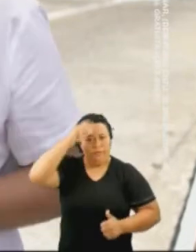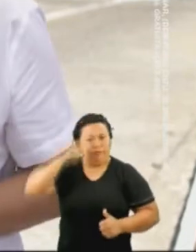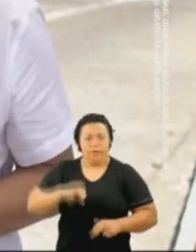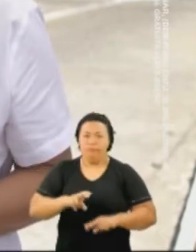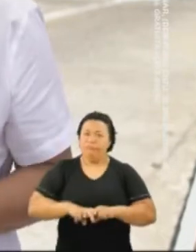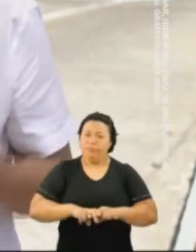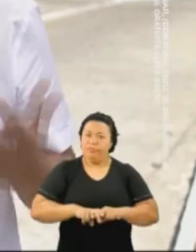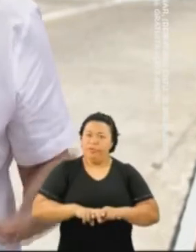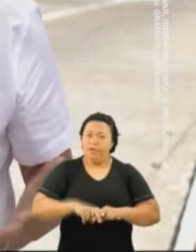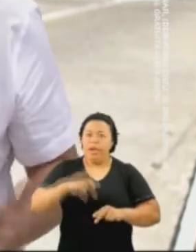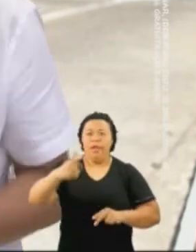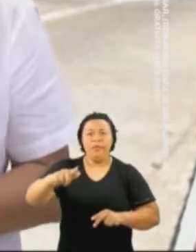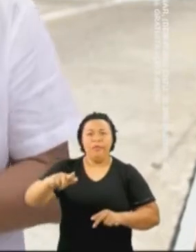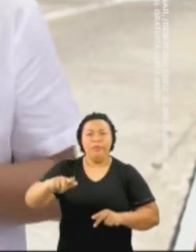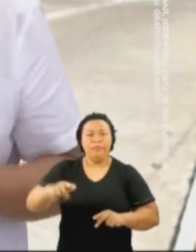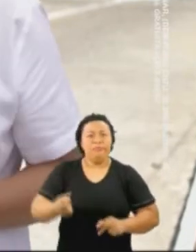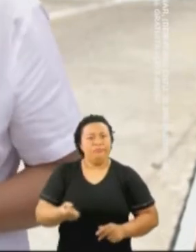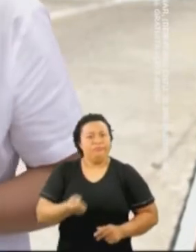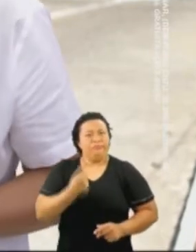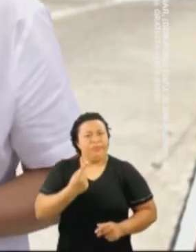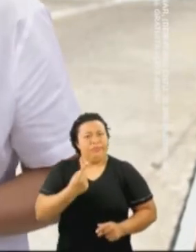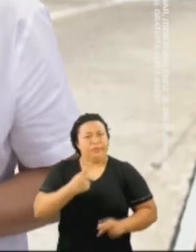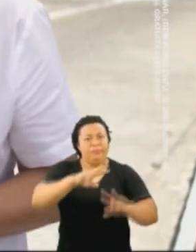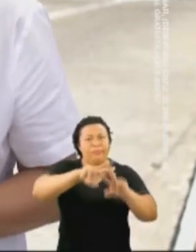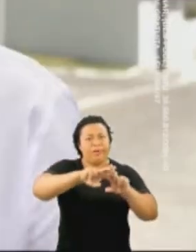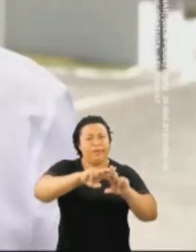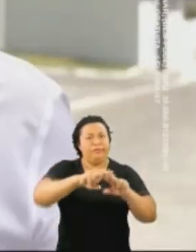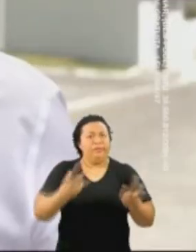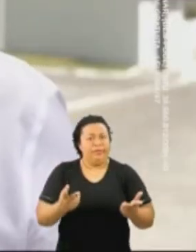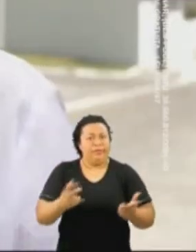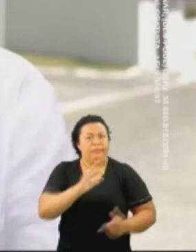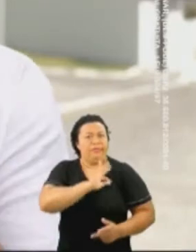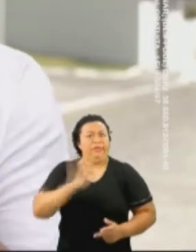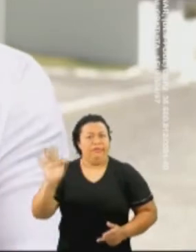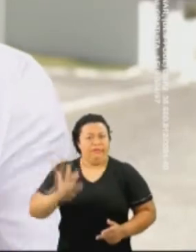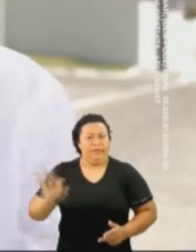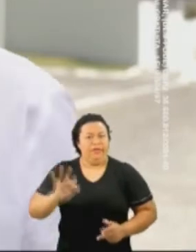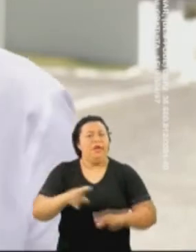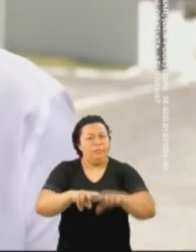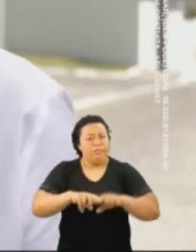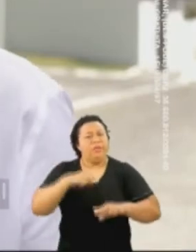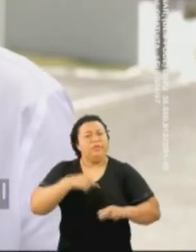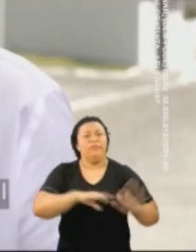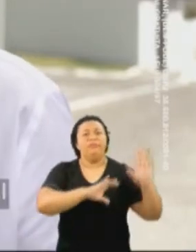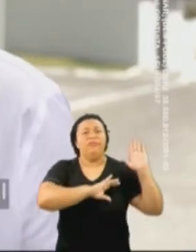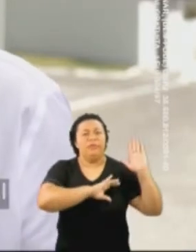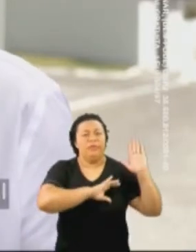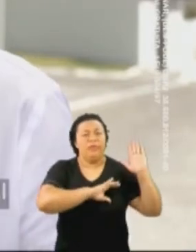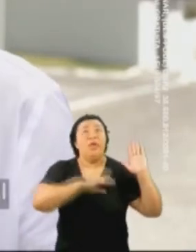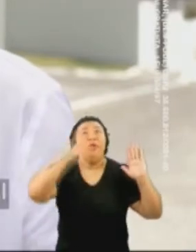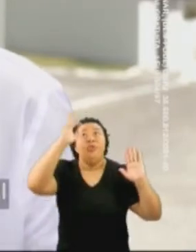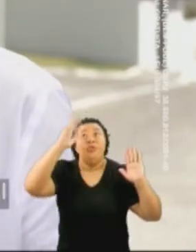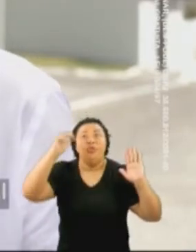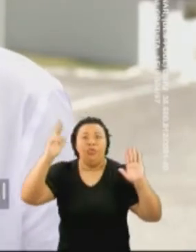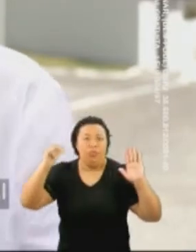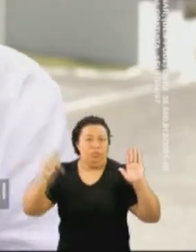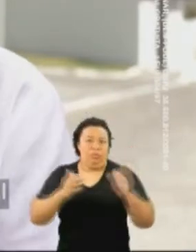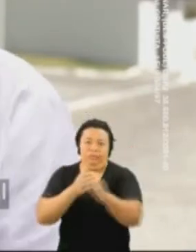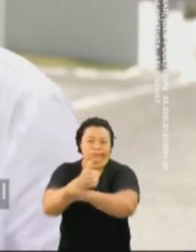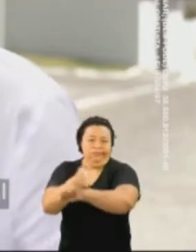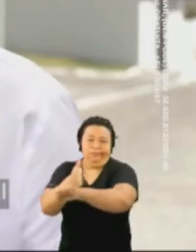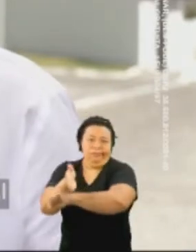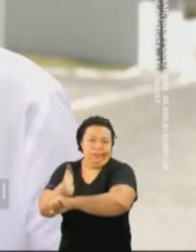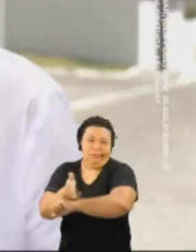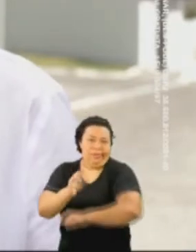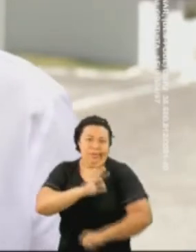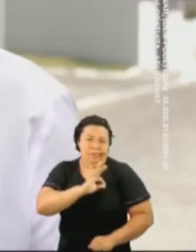cadeira de prefeito e no outro na cadeira da Polícia Federal. Por isso resolvi me candidatar. Nunca entrei pelas portas da